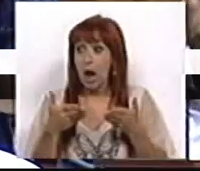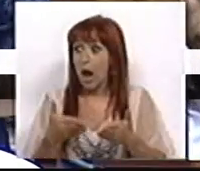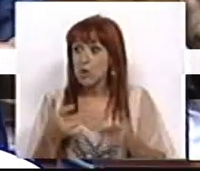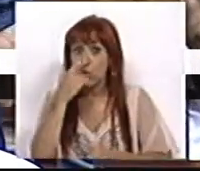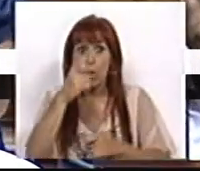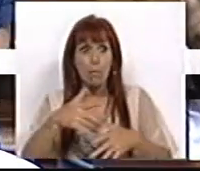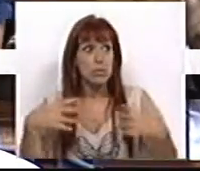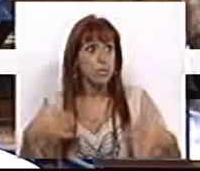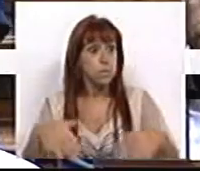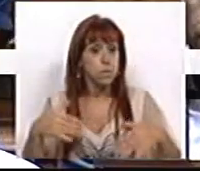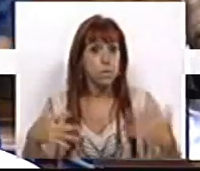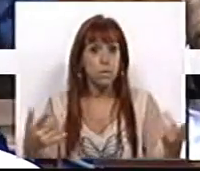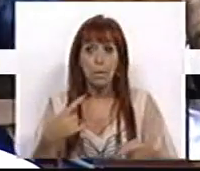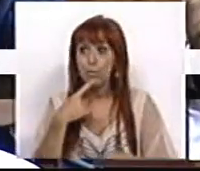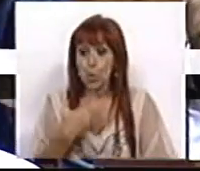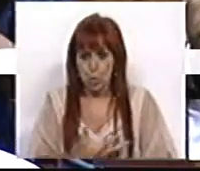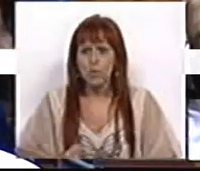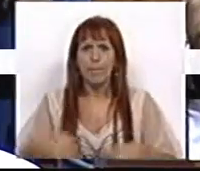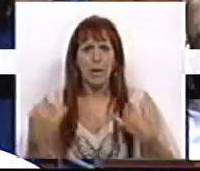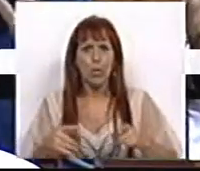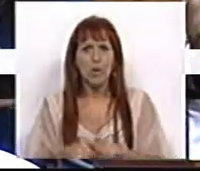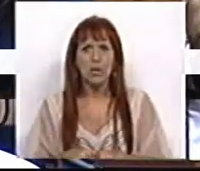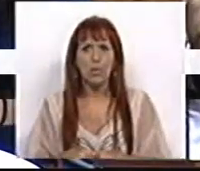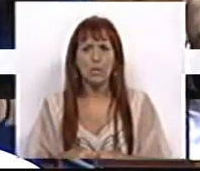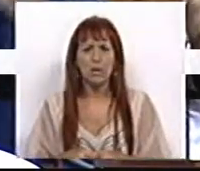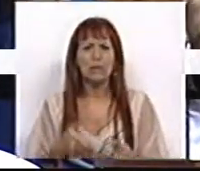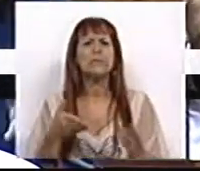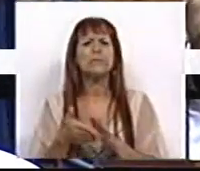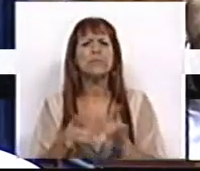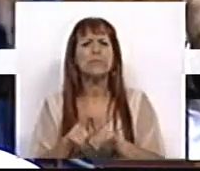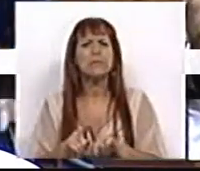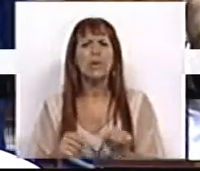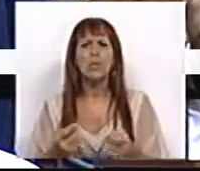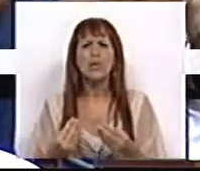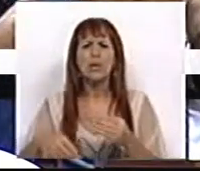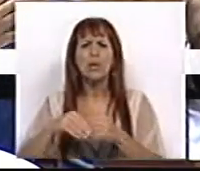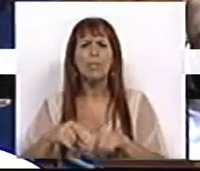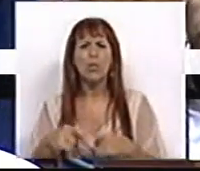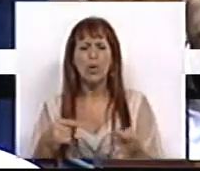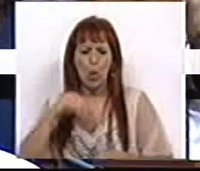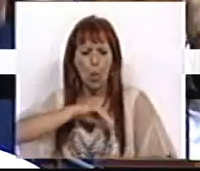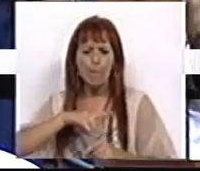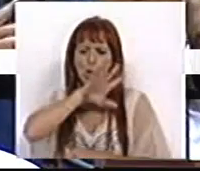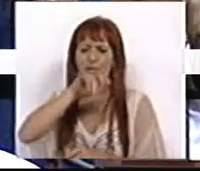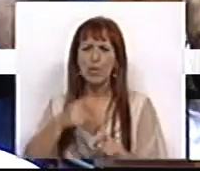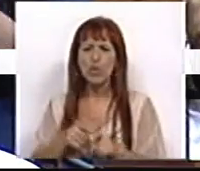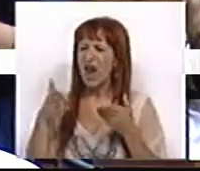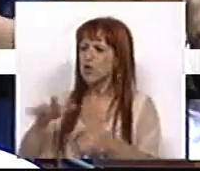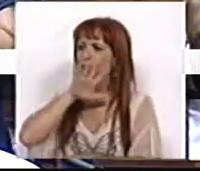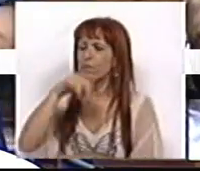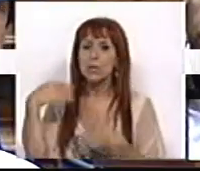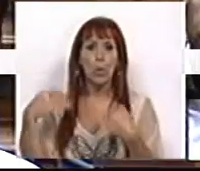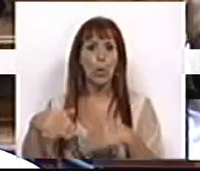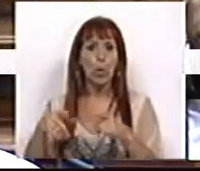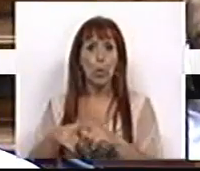pessoas que estão extraordinariamente no desemprego entra para déficit. Um abono extraordinário de família para ajudar famílias que estão